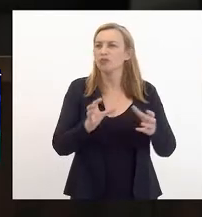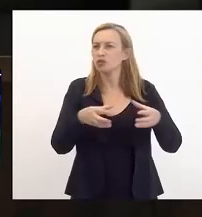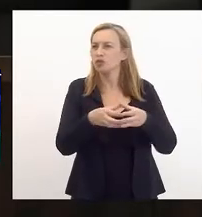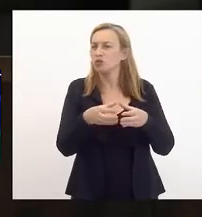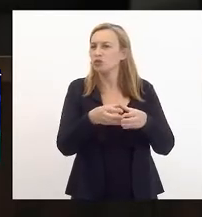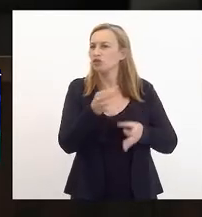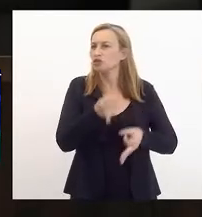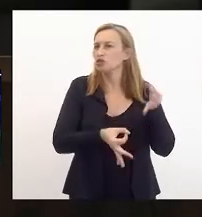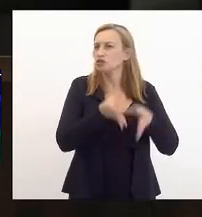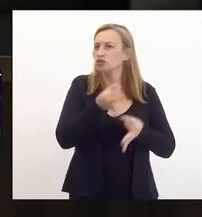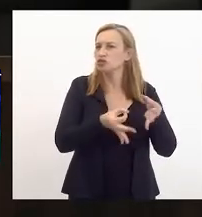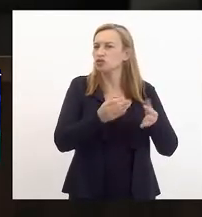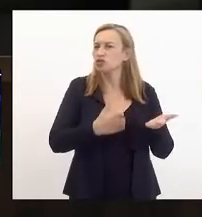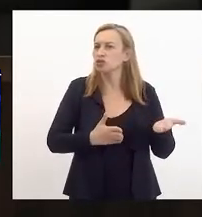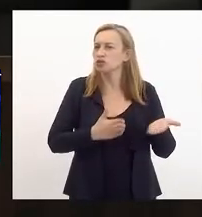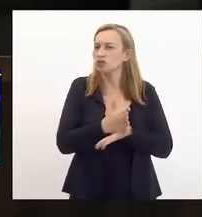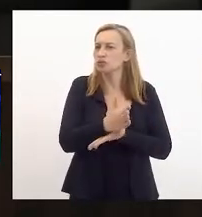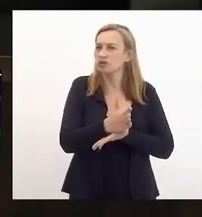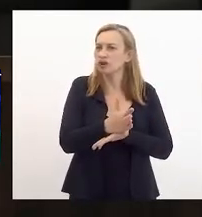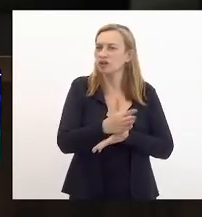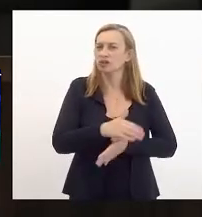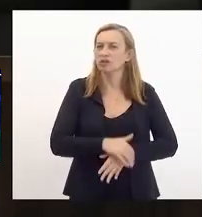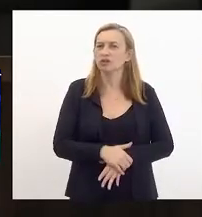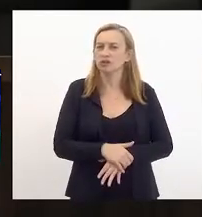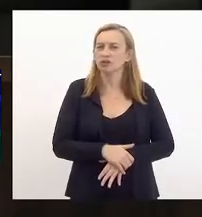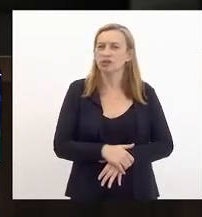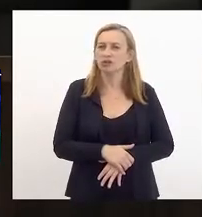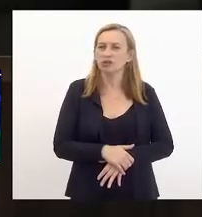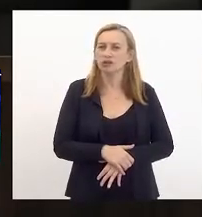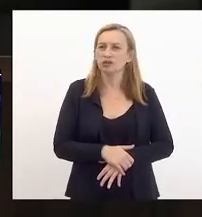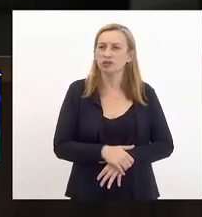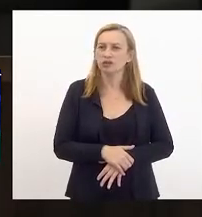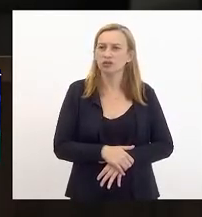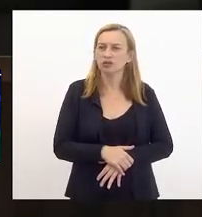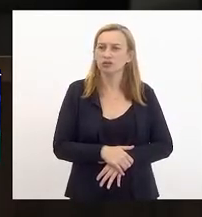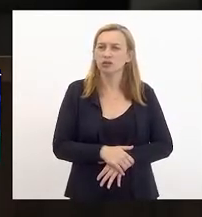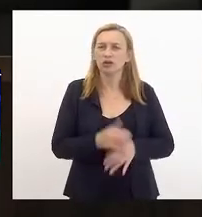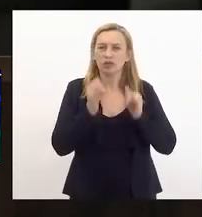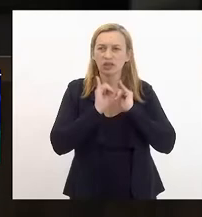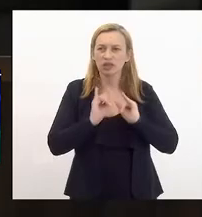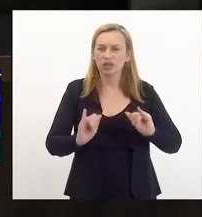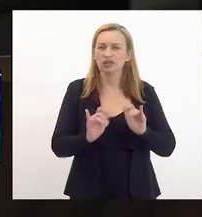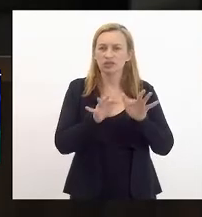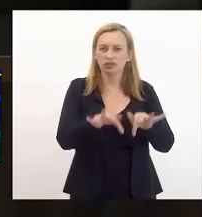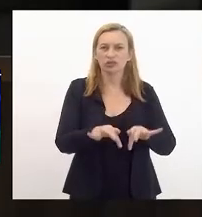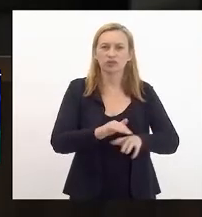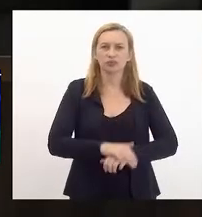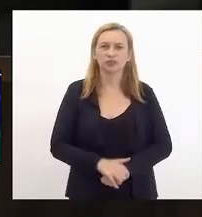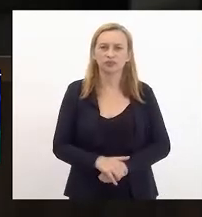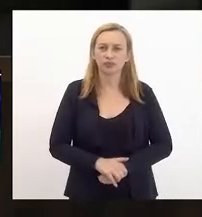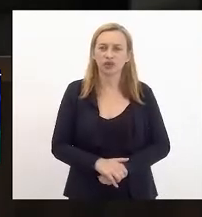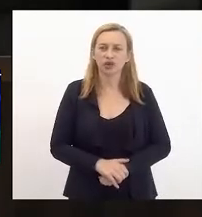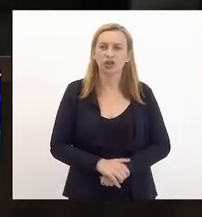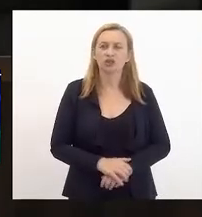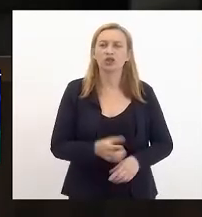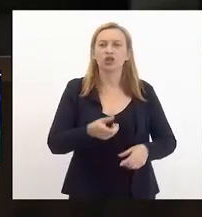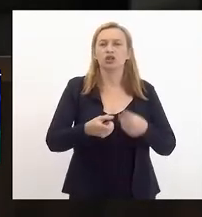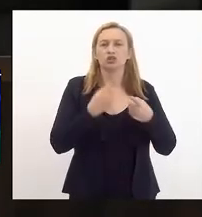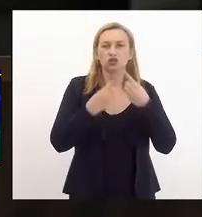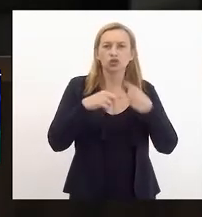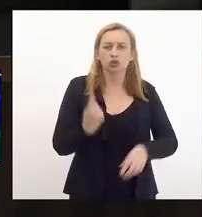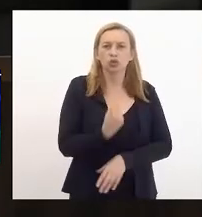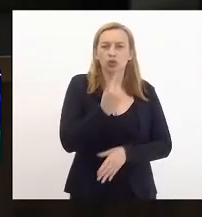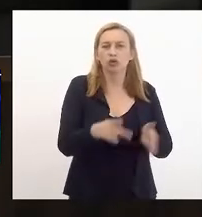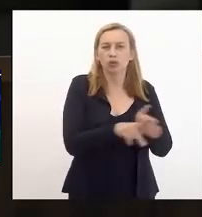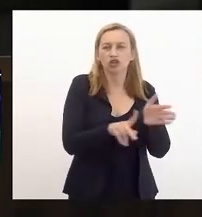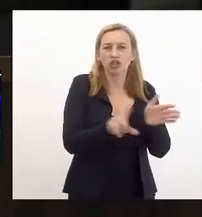de Constituição e Justiça. Se os que aprovam, permaneçam como estão. Aprovado vai autógrafo. Para declaração ao final. Em regime de urgência, em discussão